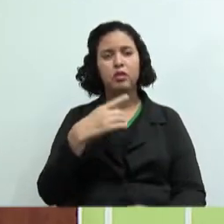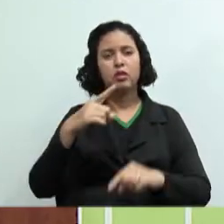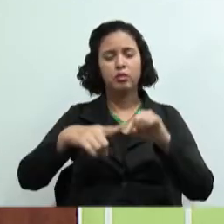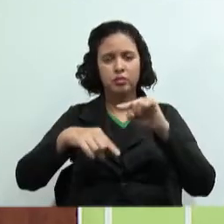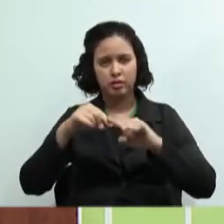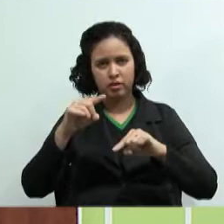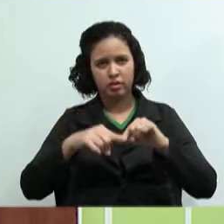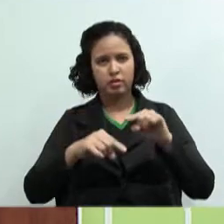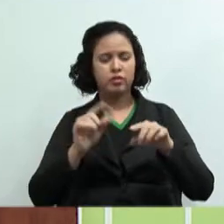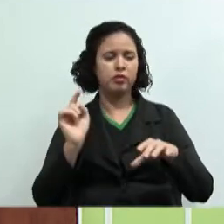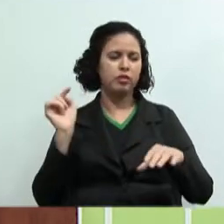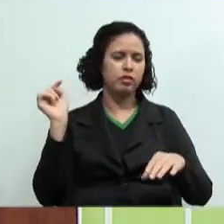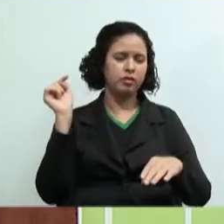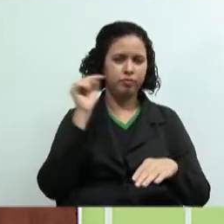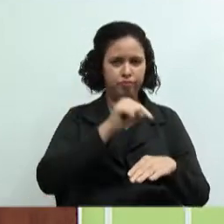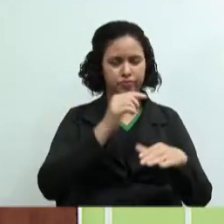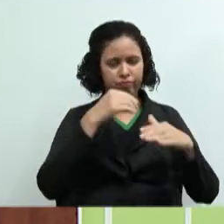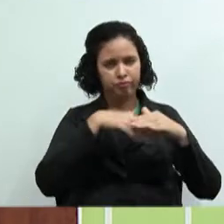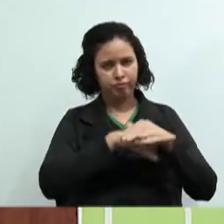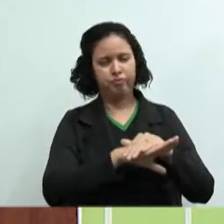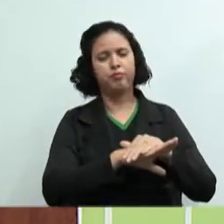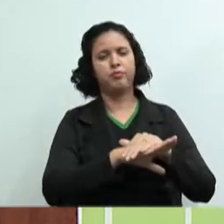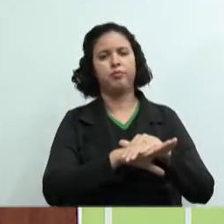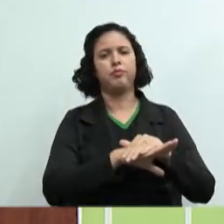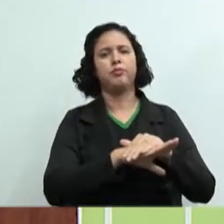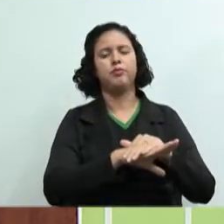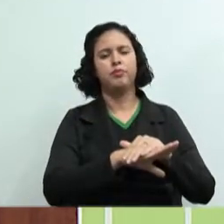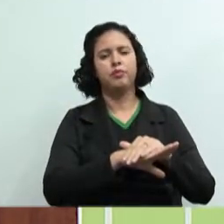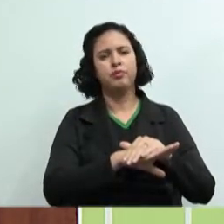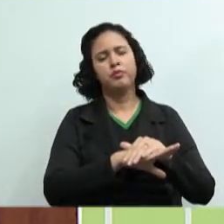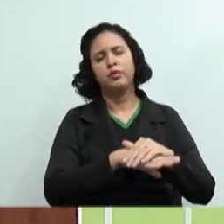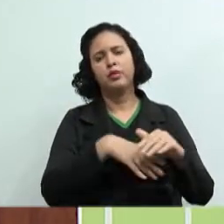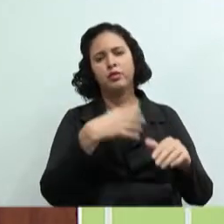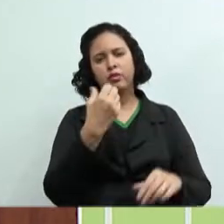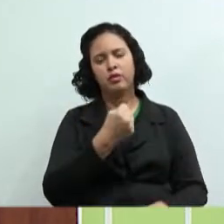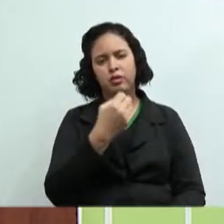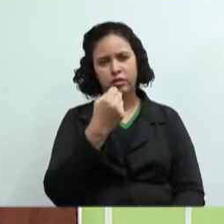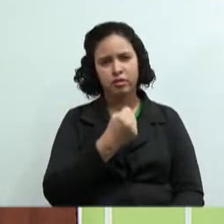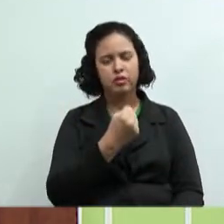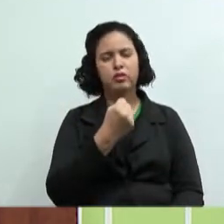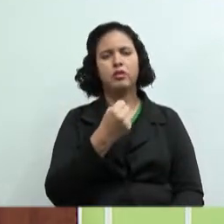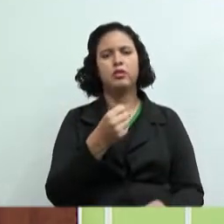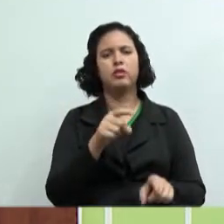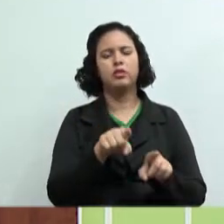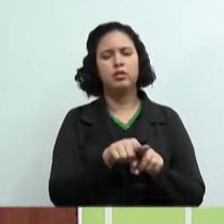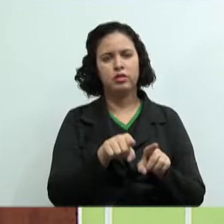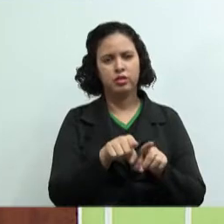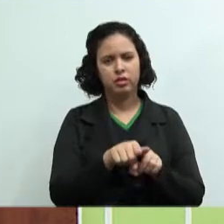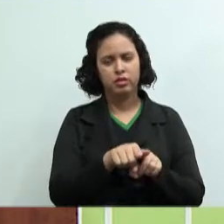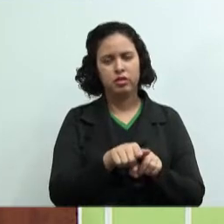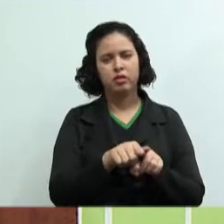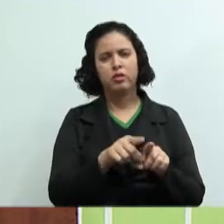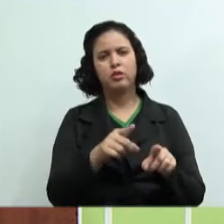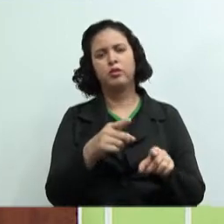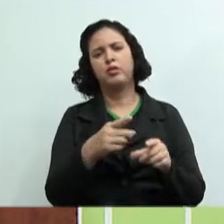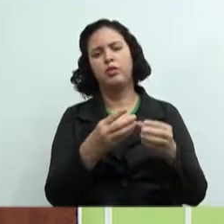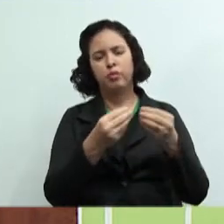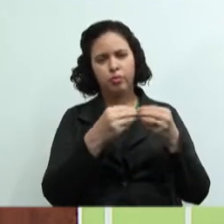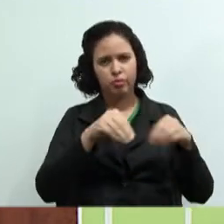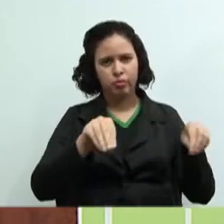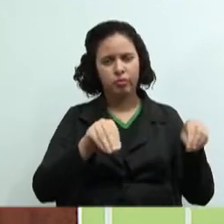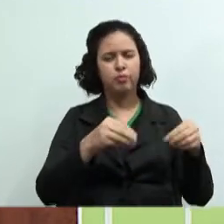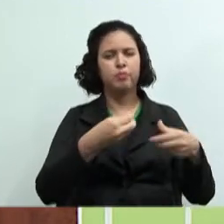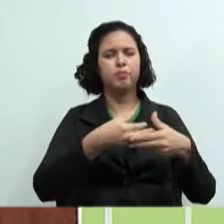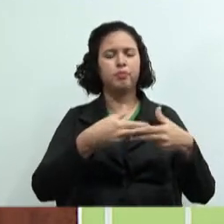de matéria-prima. Vai entrar o quê? O leite condensado, o leite, os ovos. Tá.